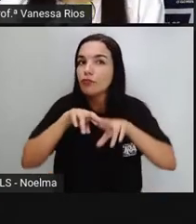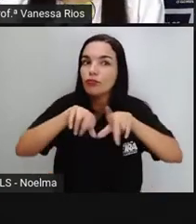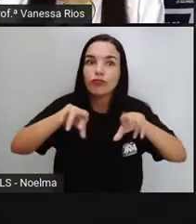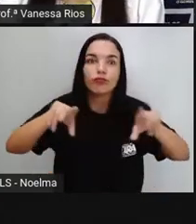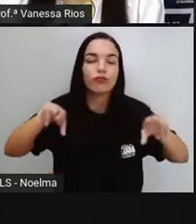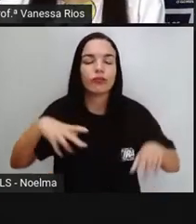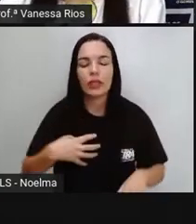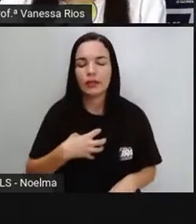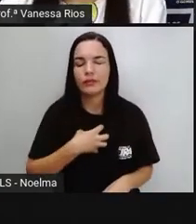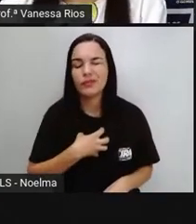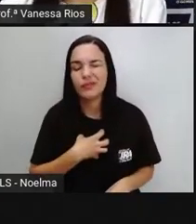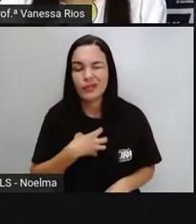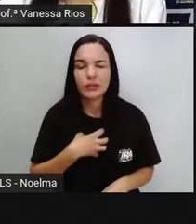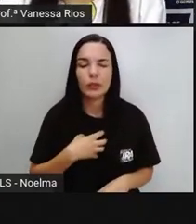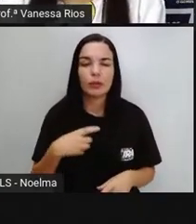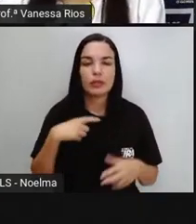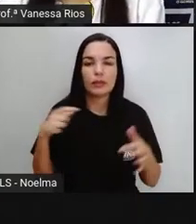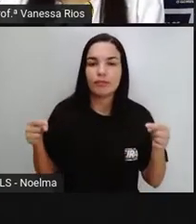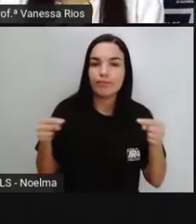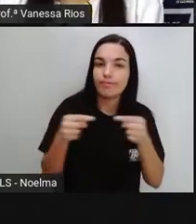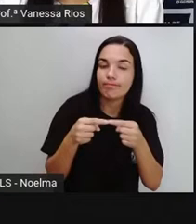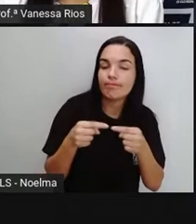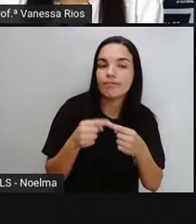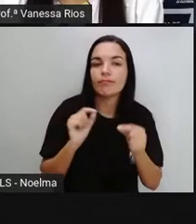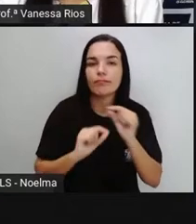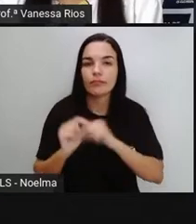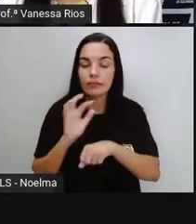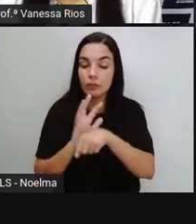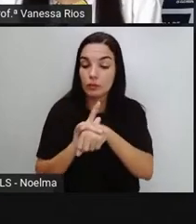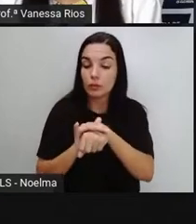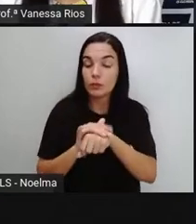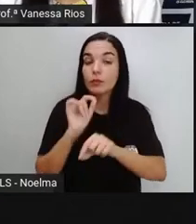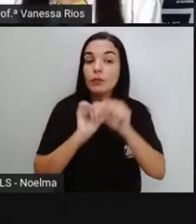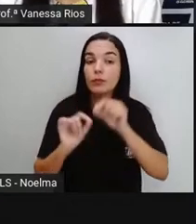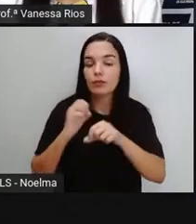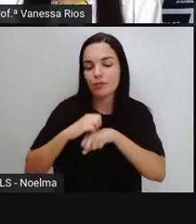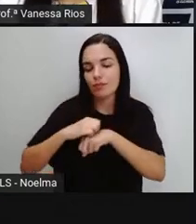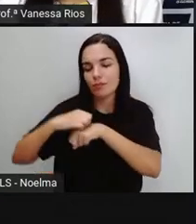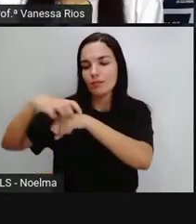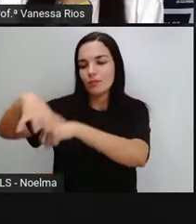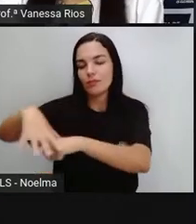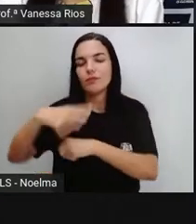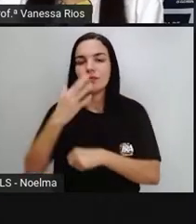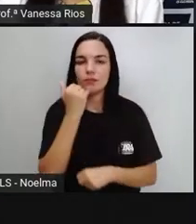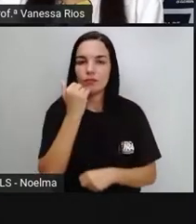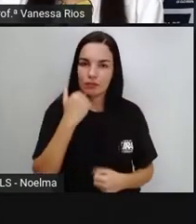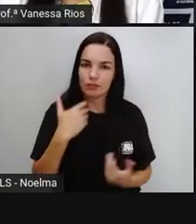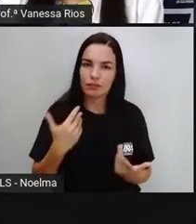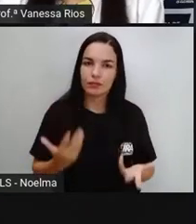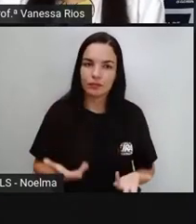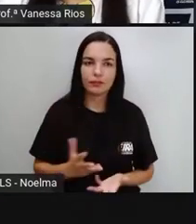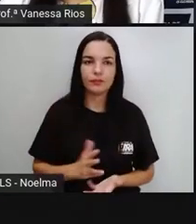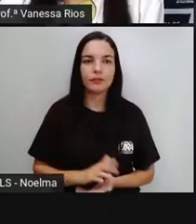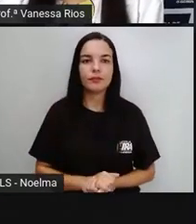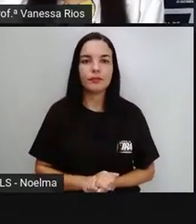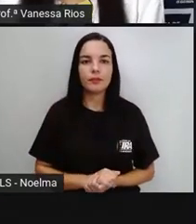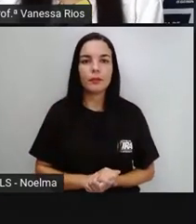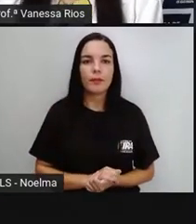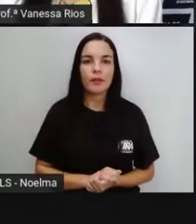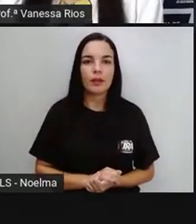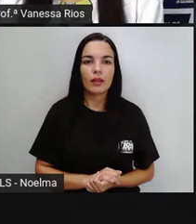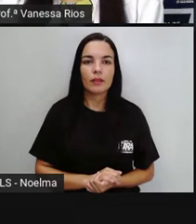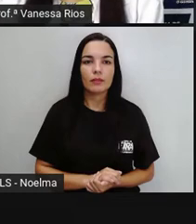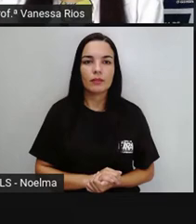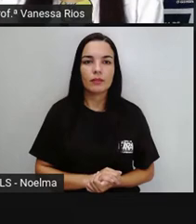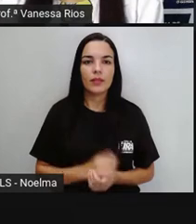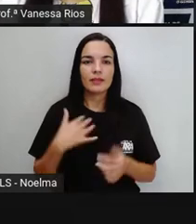podem estar ligados aí a doenças transmitidas pelos alimentos. E a Pro colocou